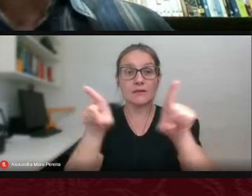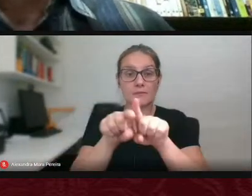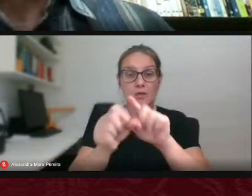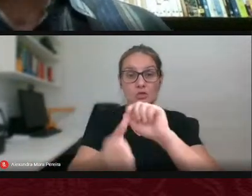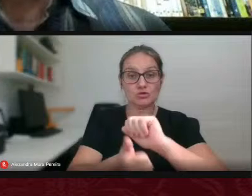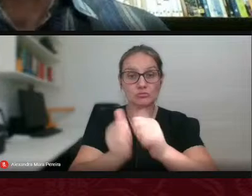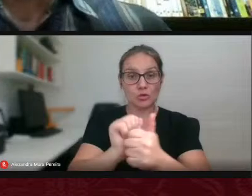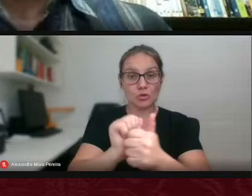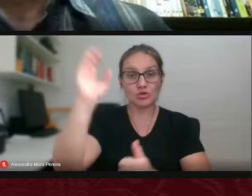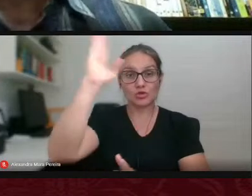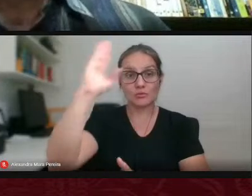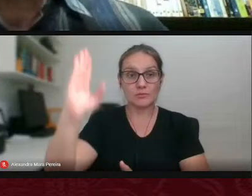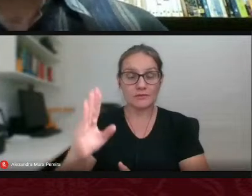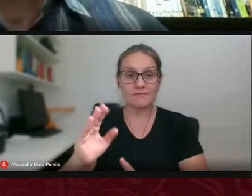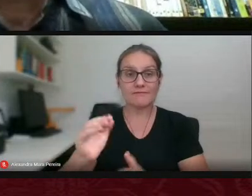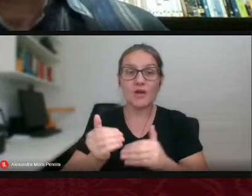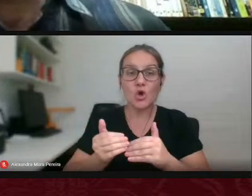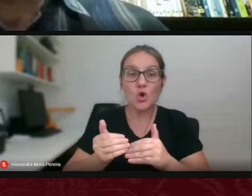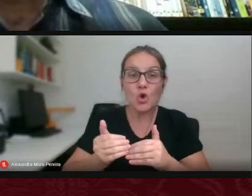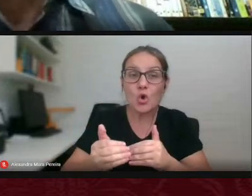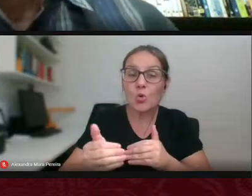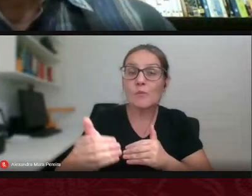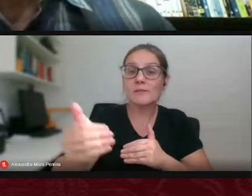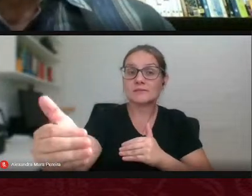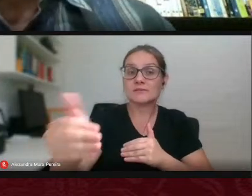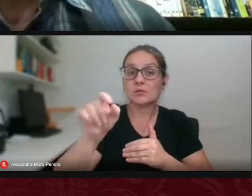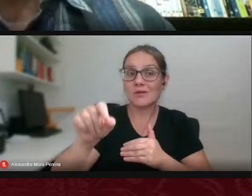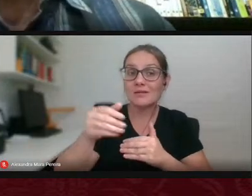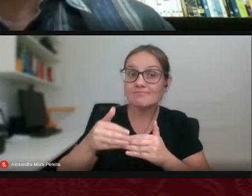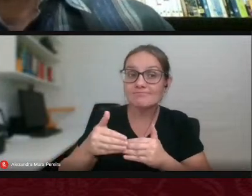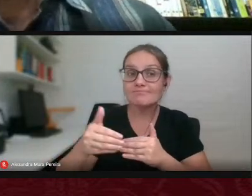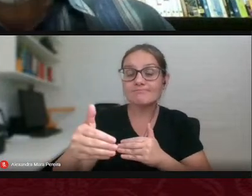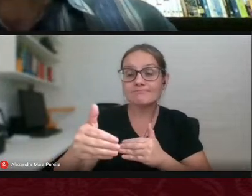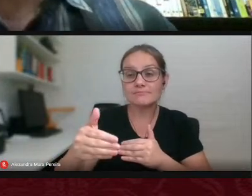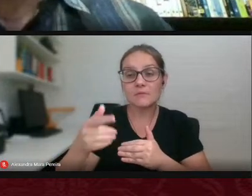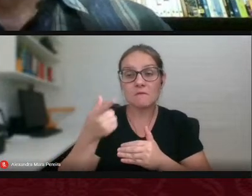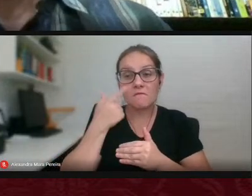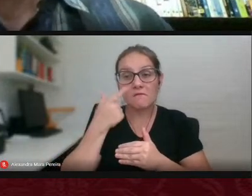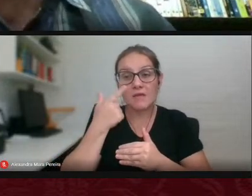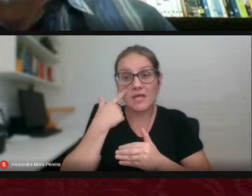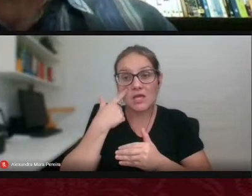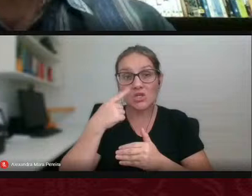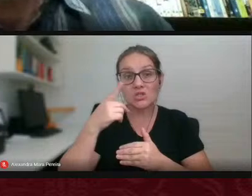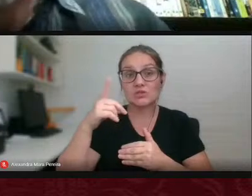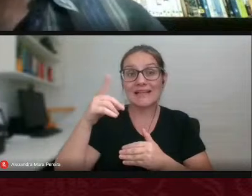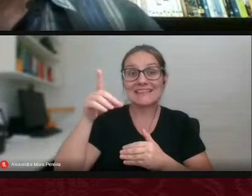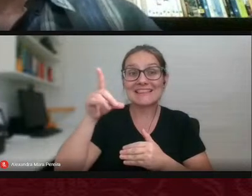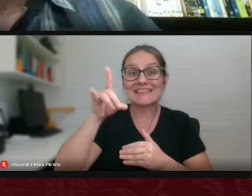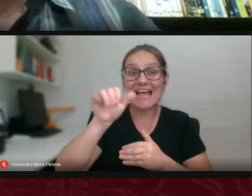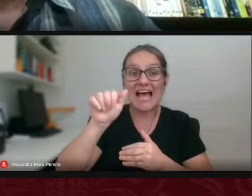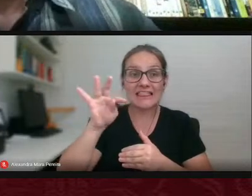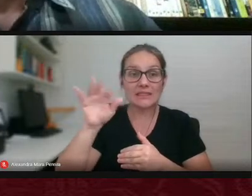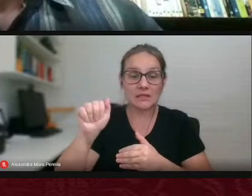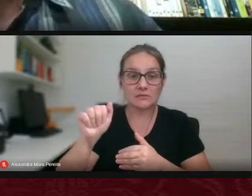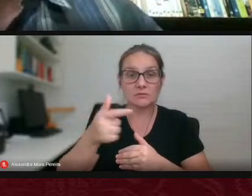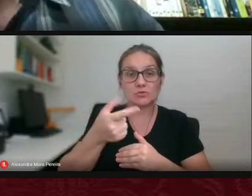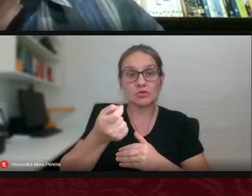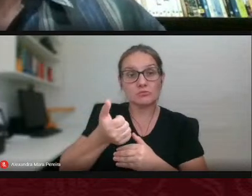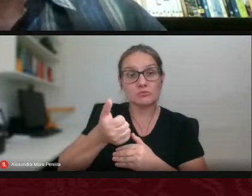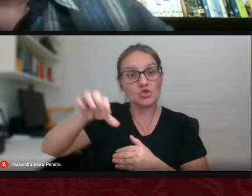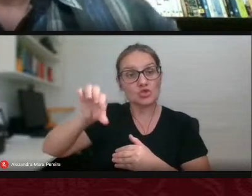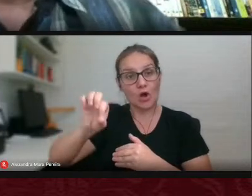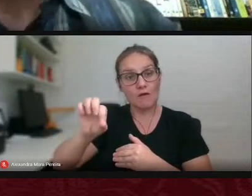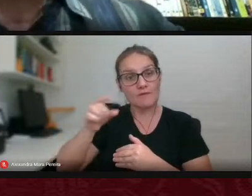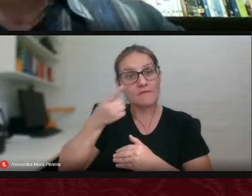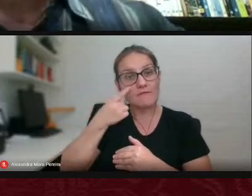vai partir se partir a de fato da datação né da data de 2019 já